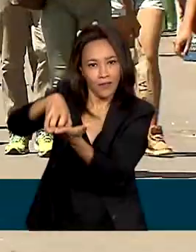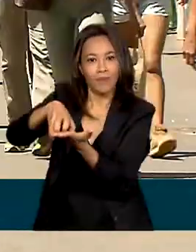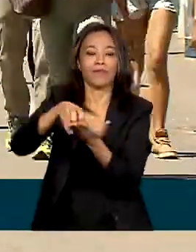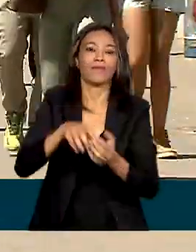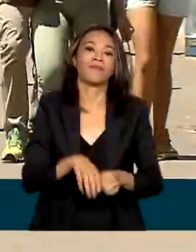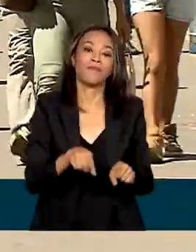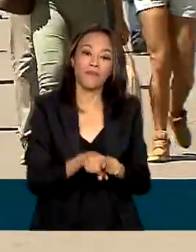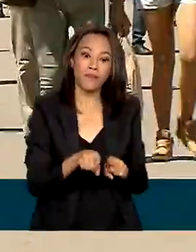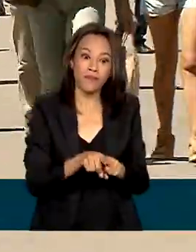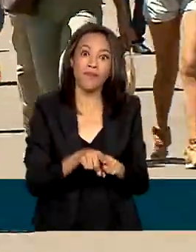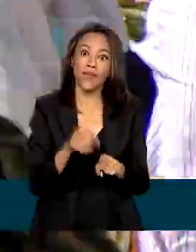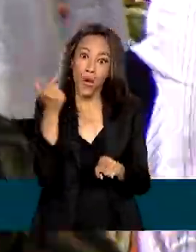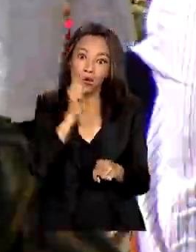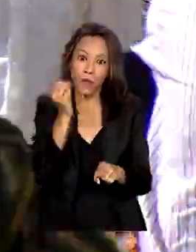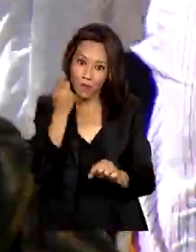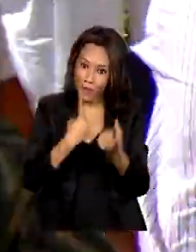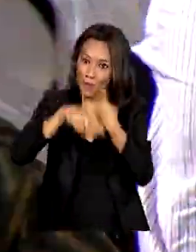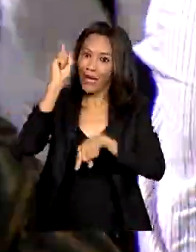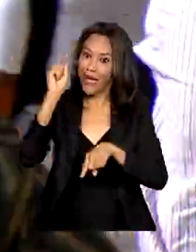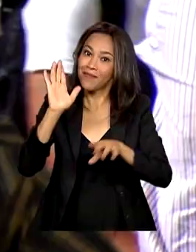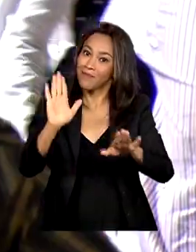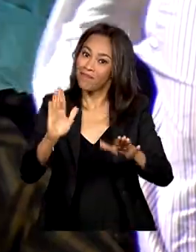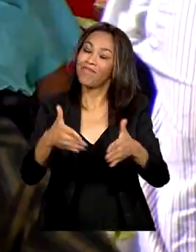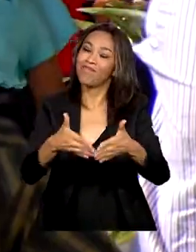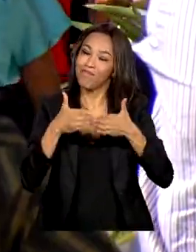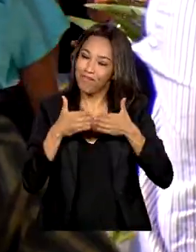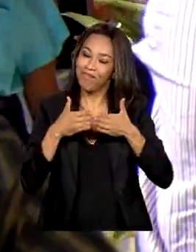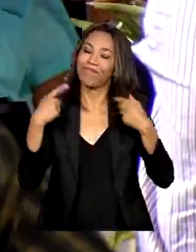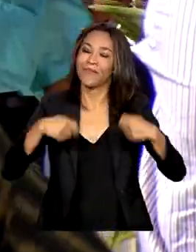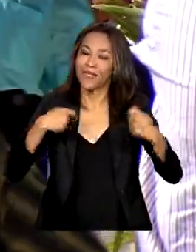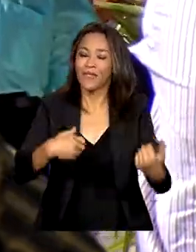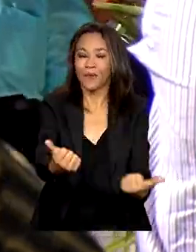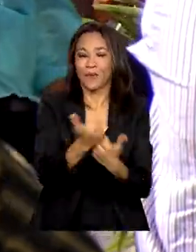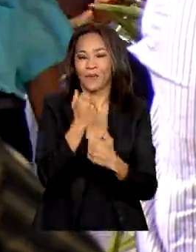E para que tenham sucesso, precisam da colaboração de toda a sociedade.